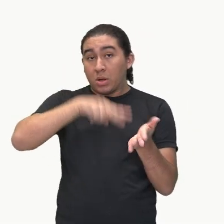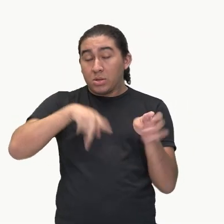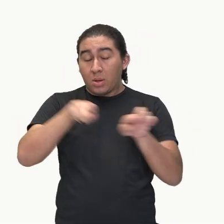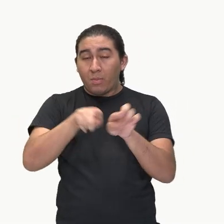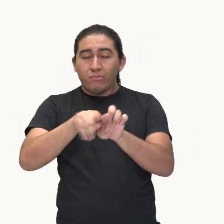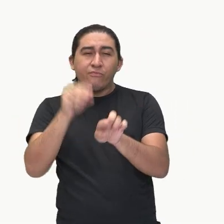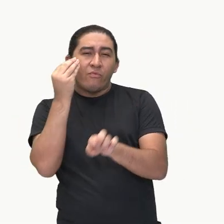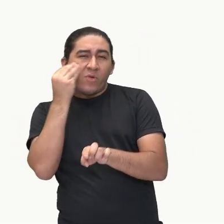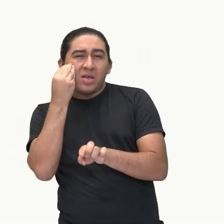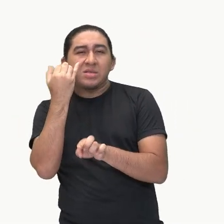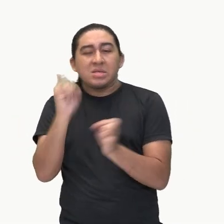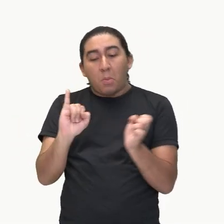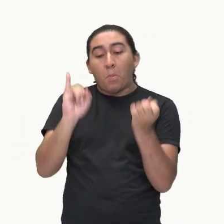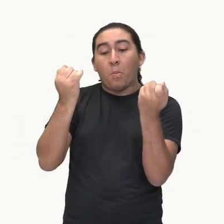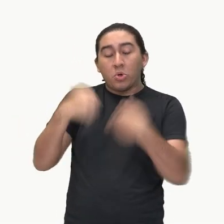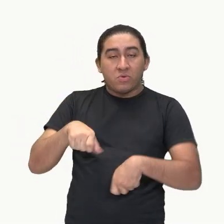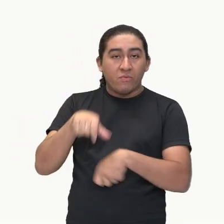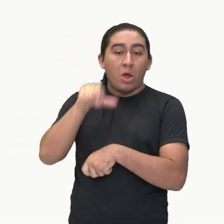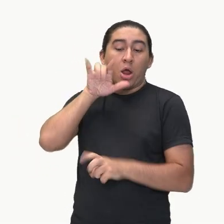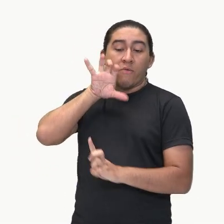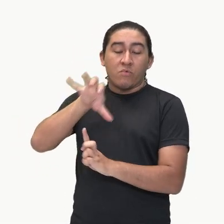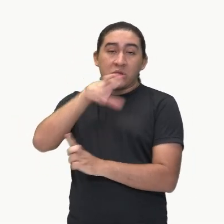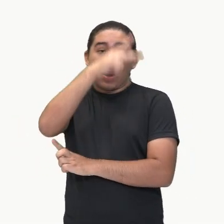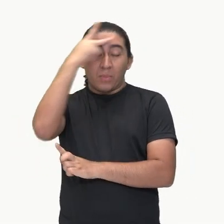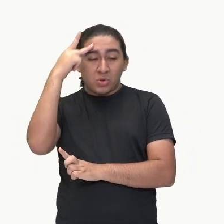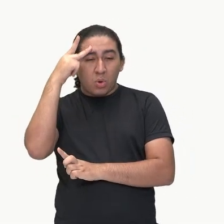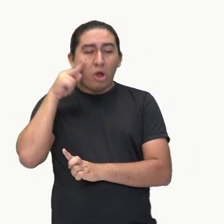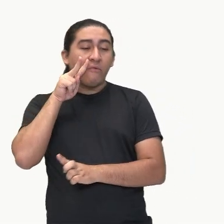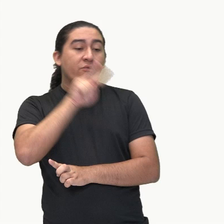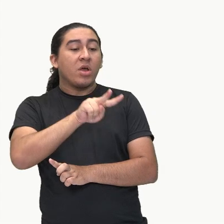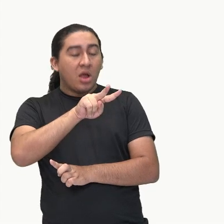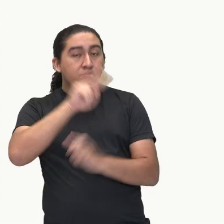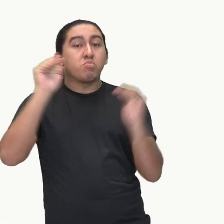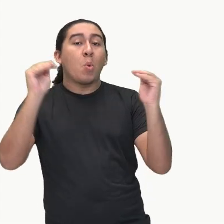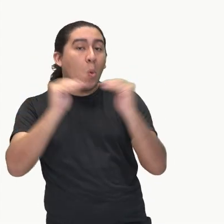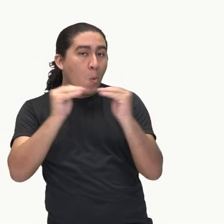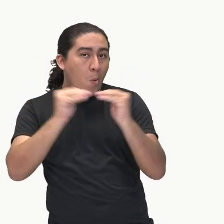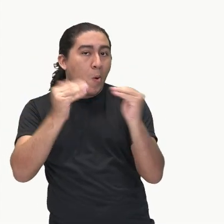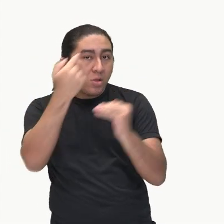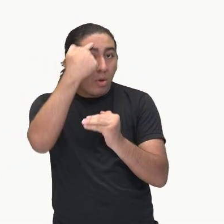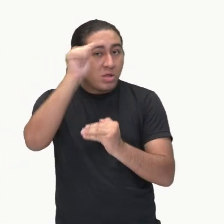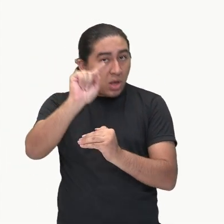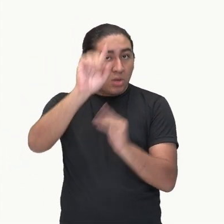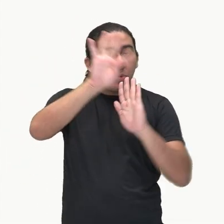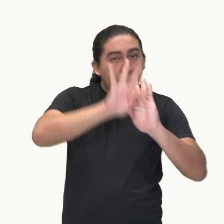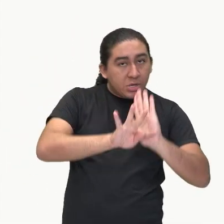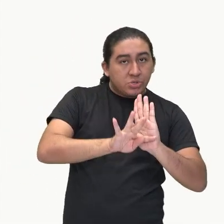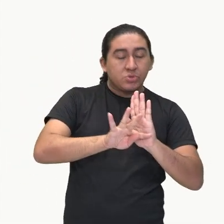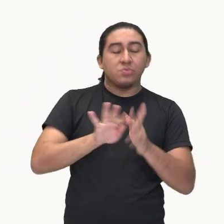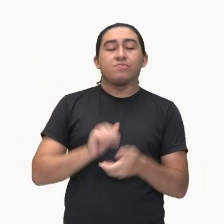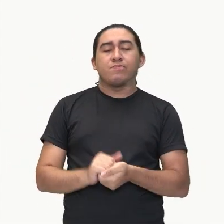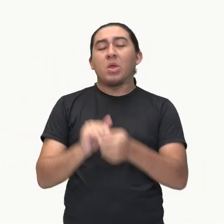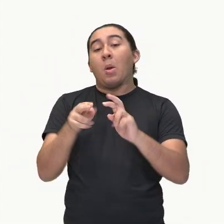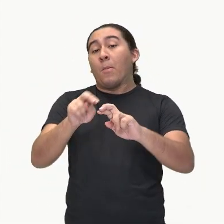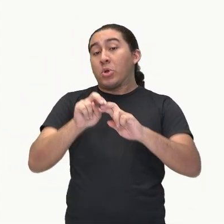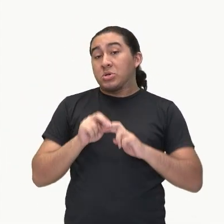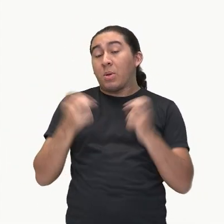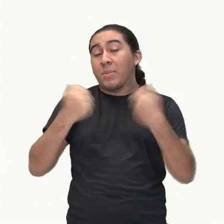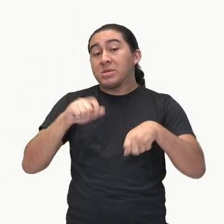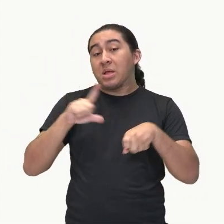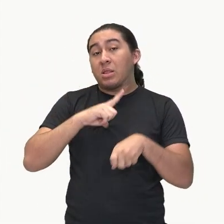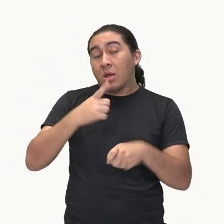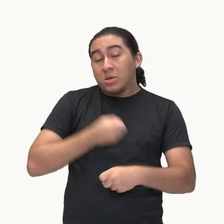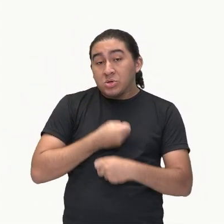convencê-lo de que a ideia defendida está correta. É preciso, portanto, expor e